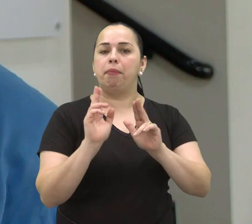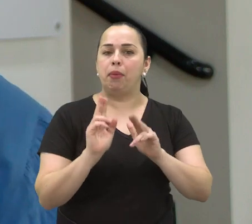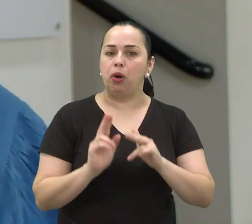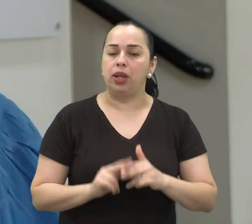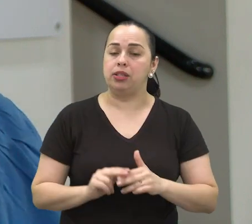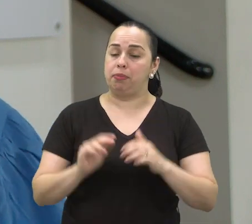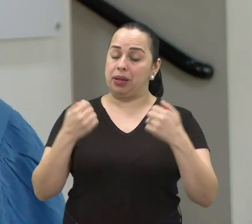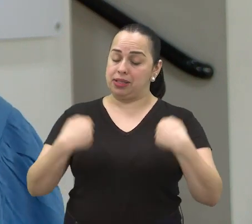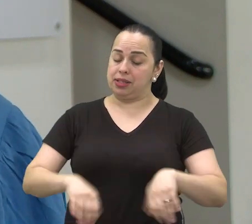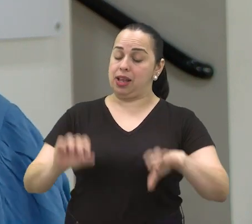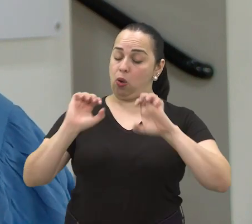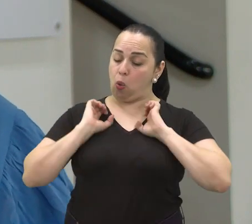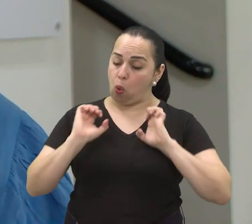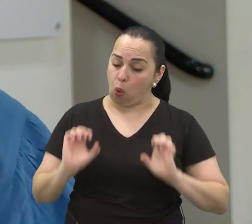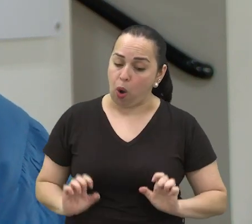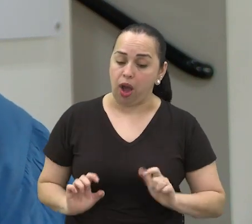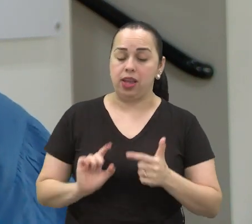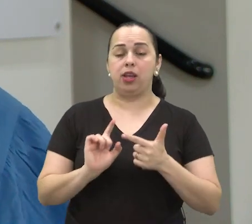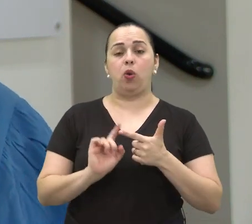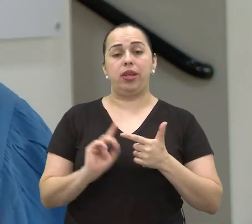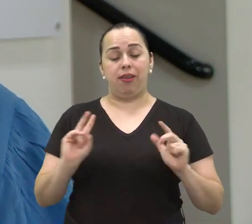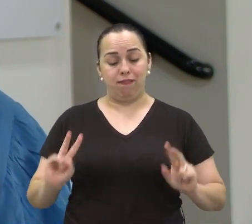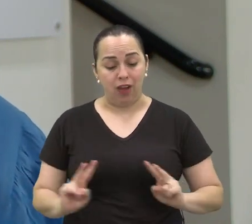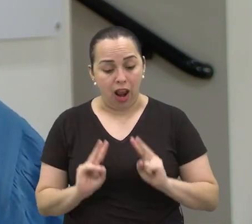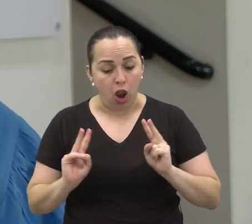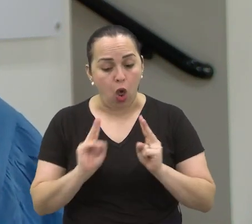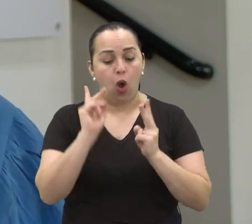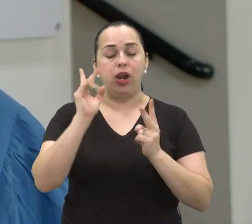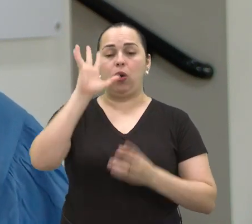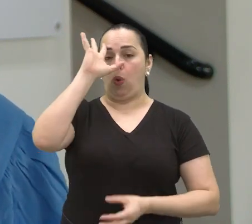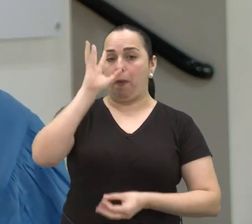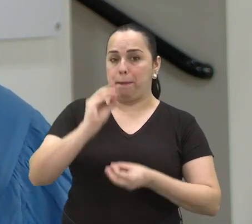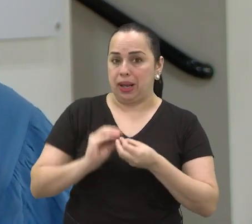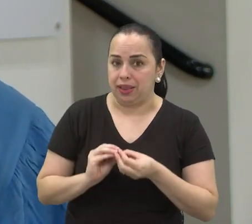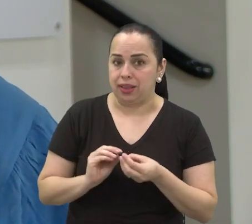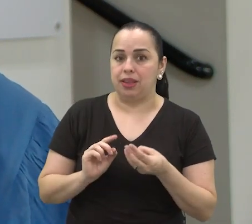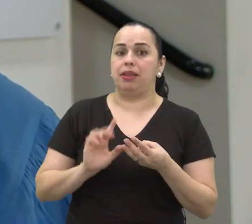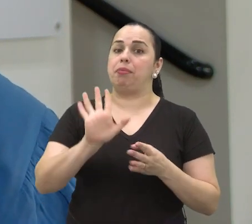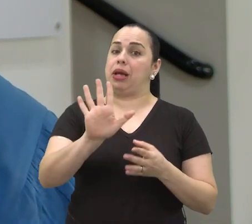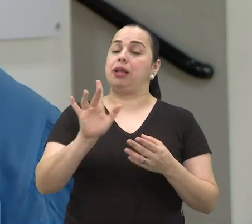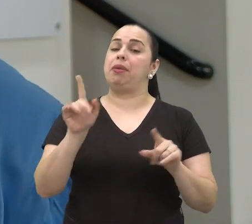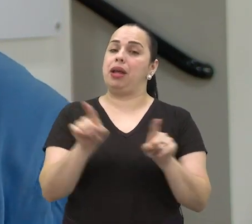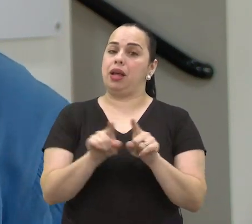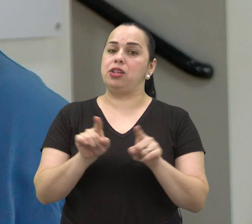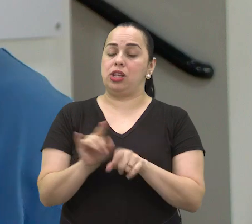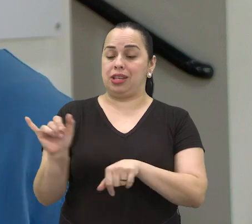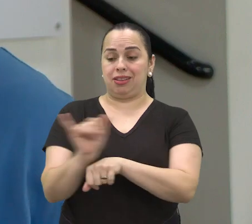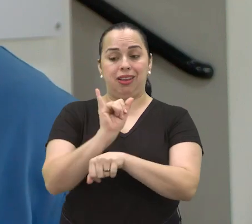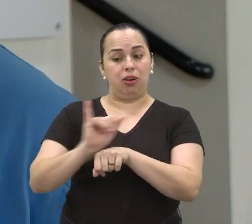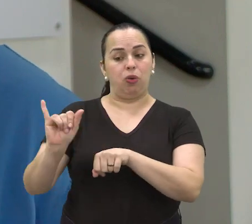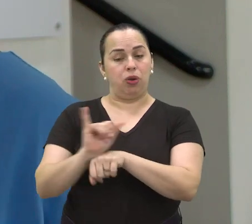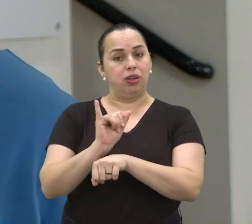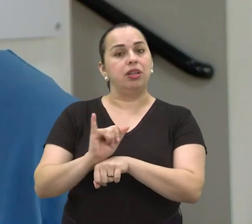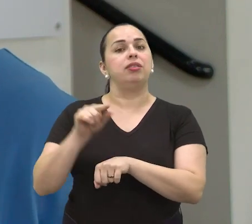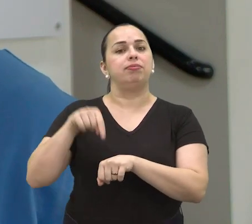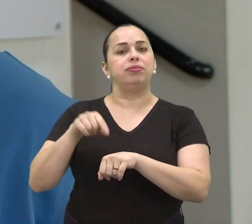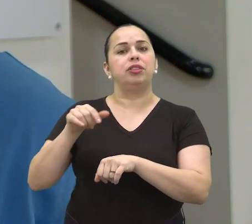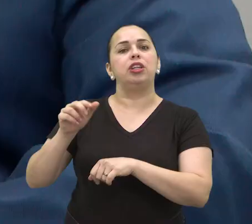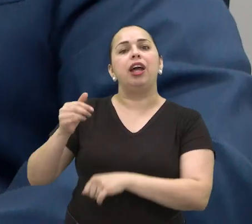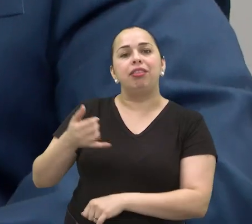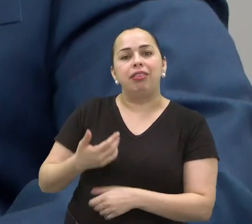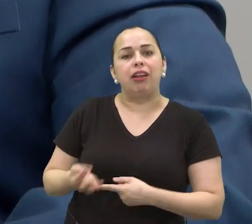também precisa de ter essa ética, de conhecer os princípios, saber também usar com inteligência as